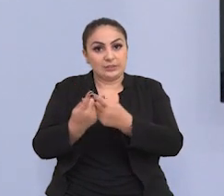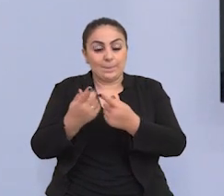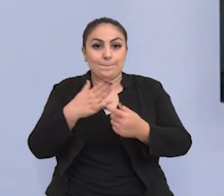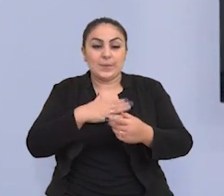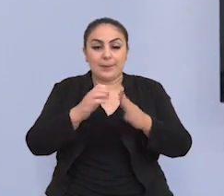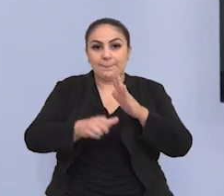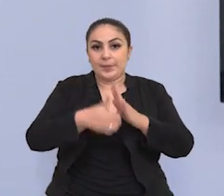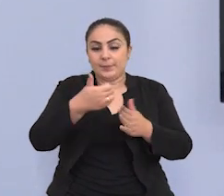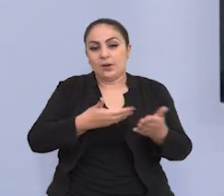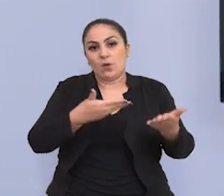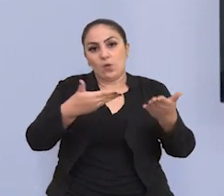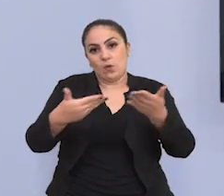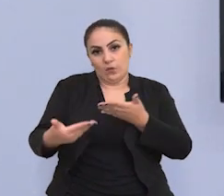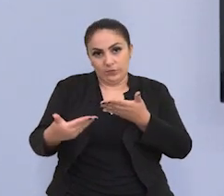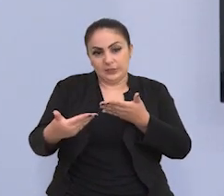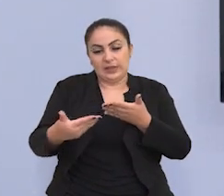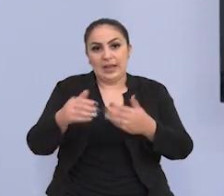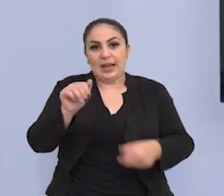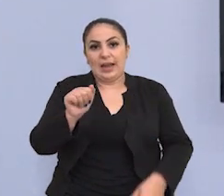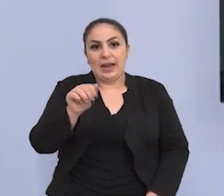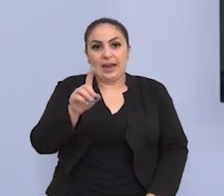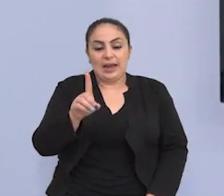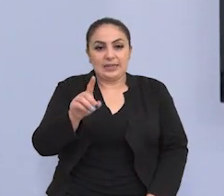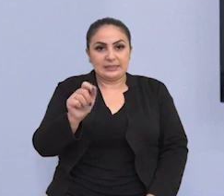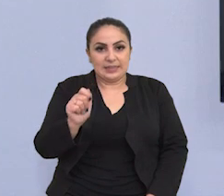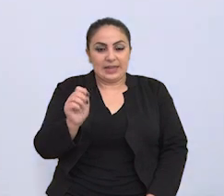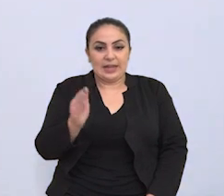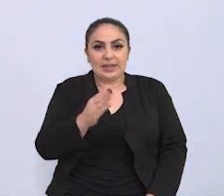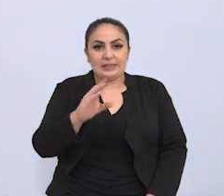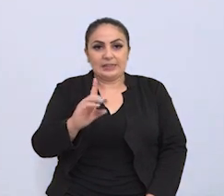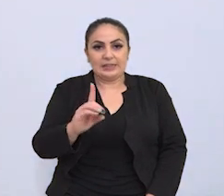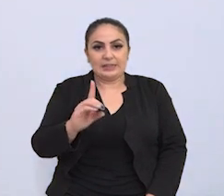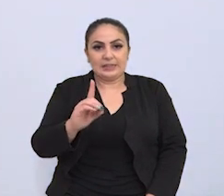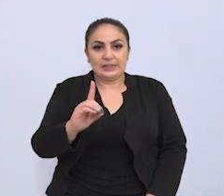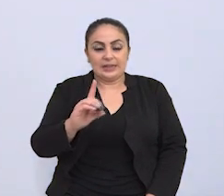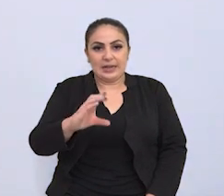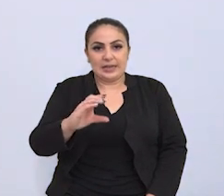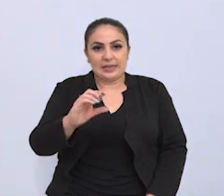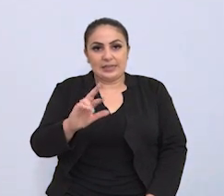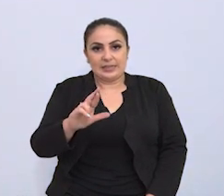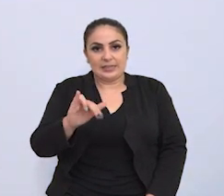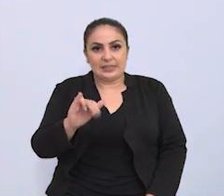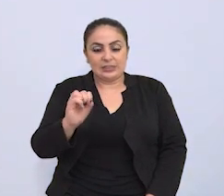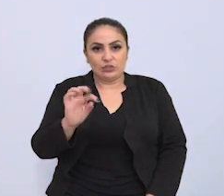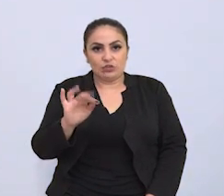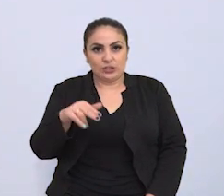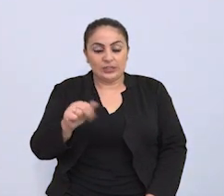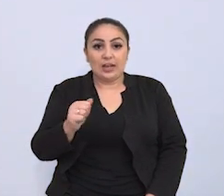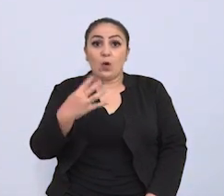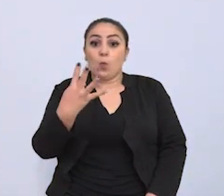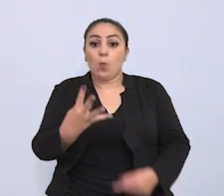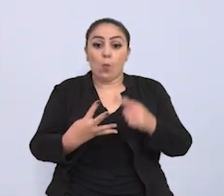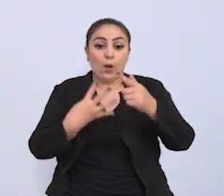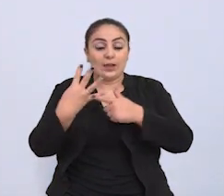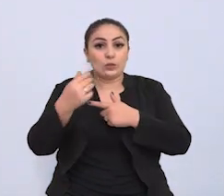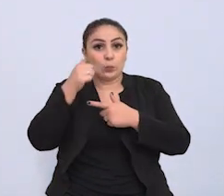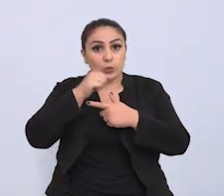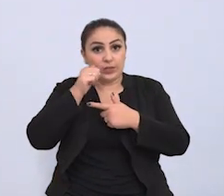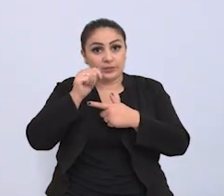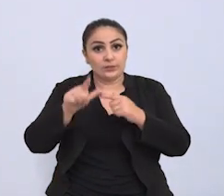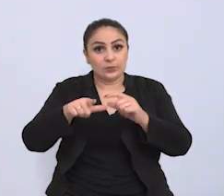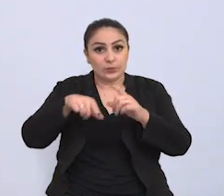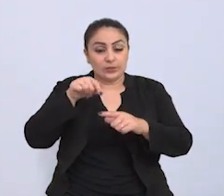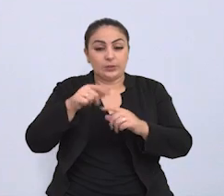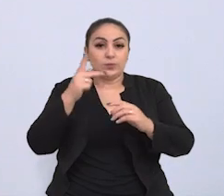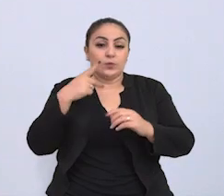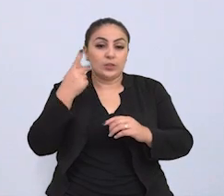E a minha primeira convidada é a da Cristina Munareto, uma das quatro mulheres que conquistou cadeira como vereadora de